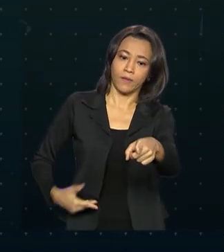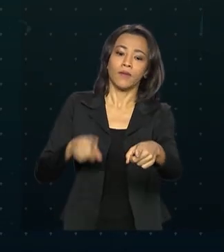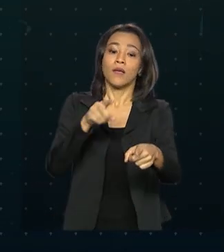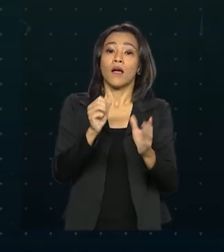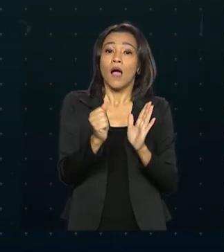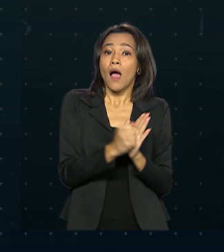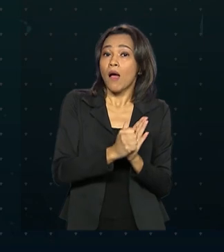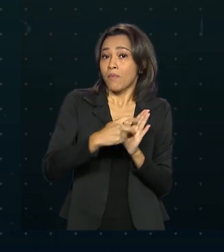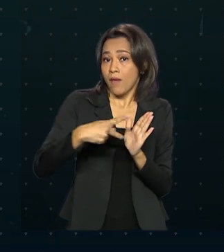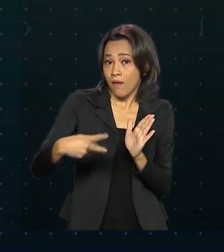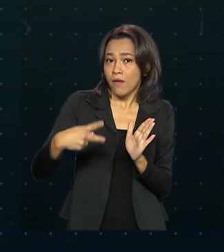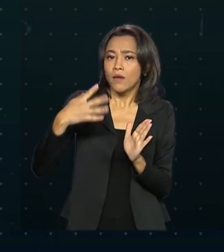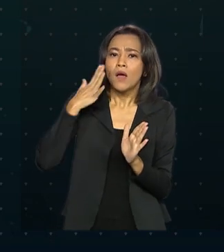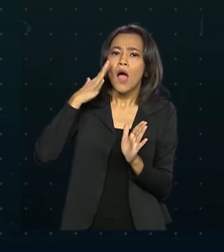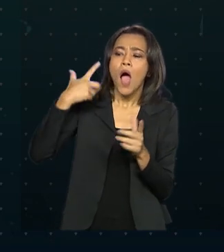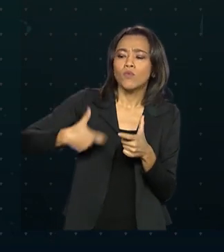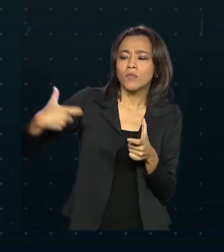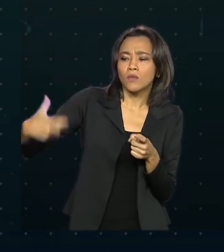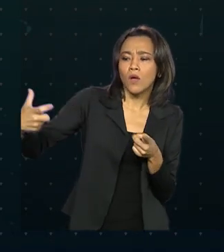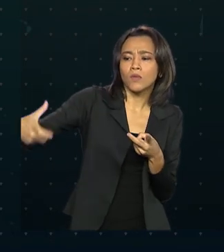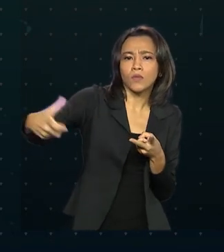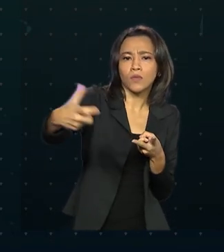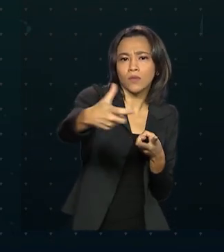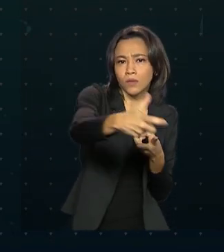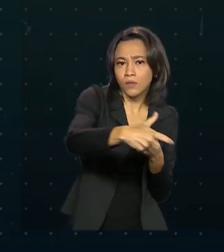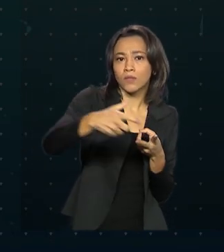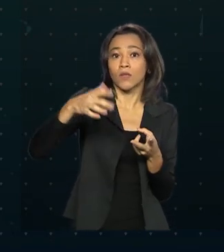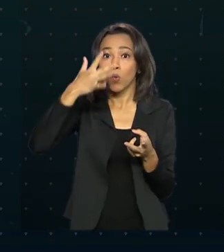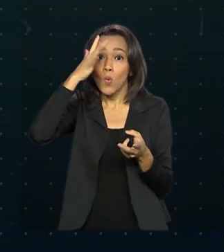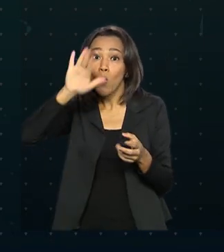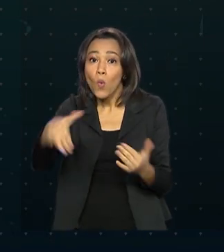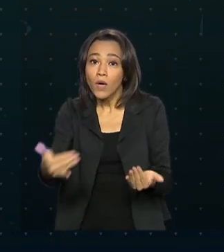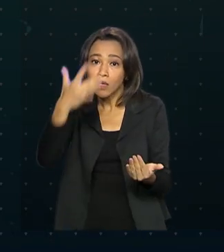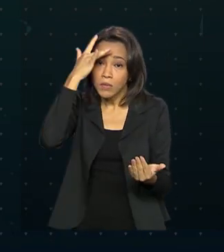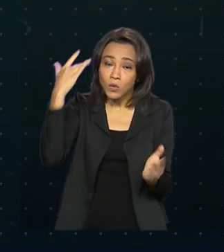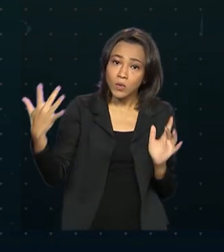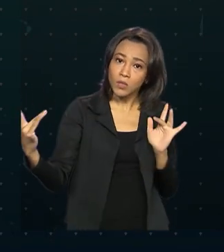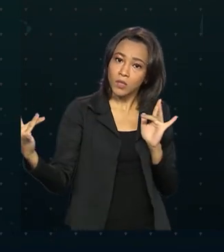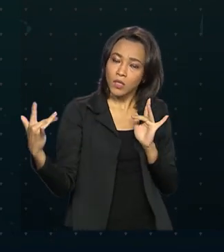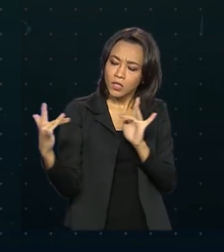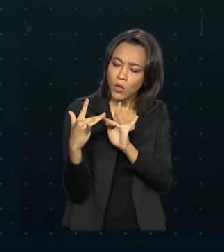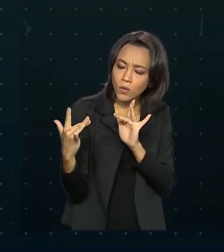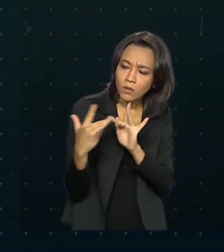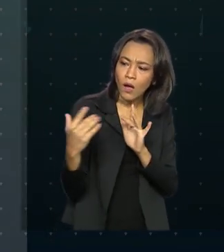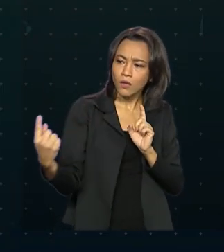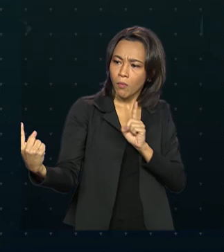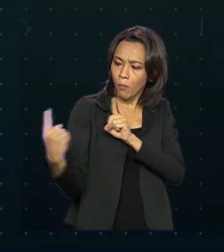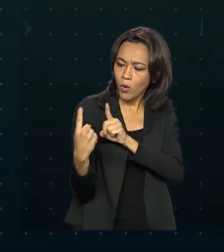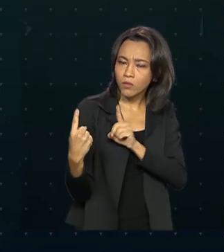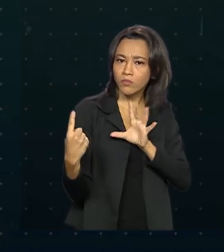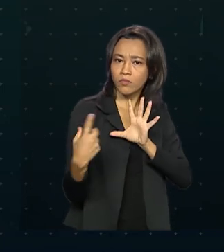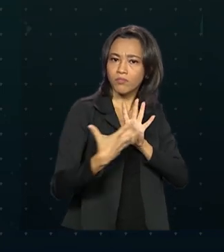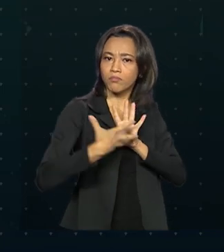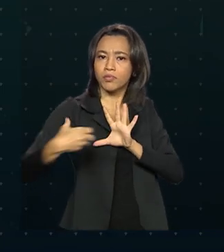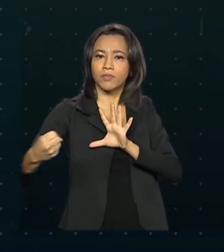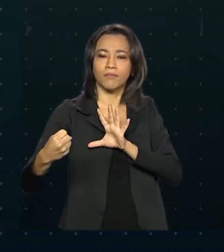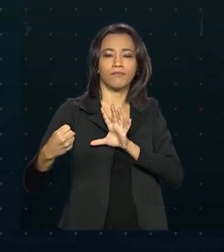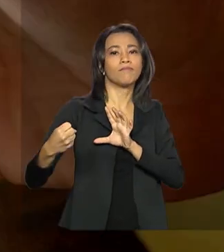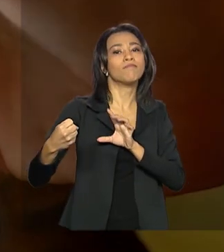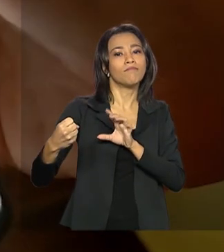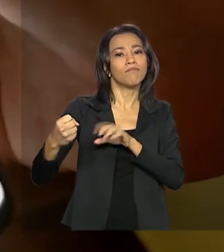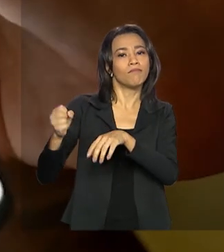dados de geolocalização para informar o usuário quando pessoas próximas a ele estiverem infectadas pelo novo